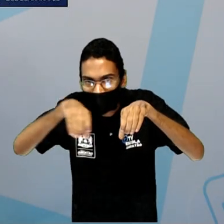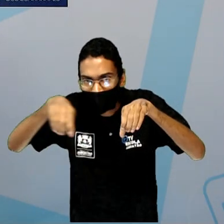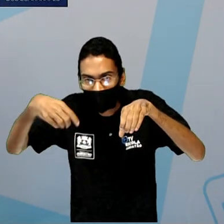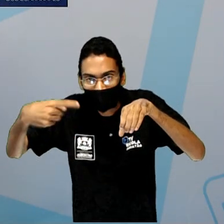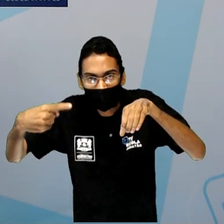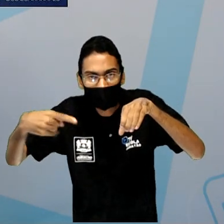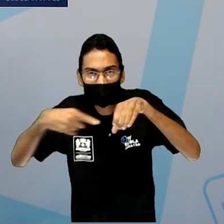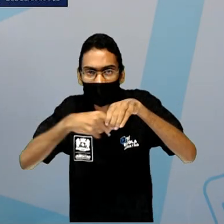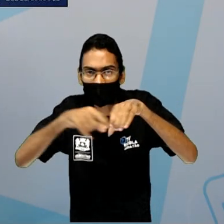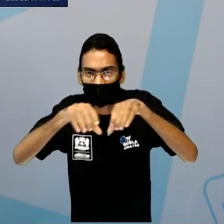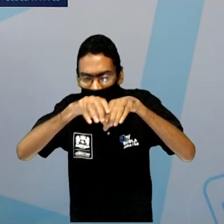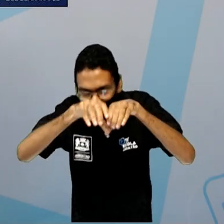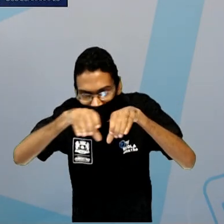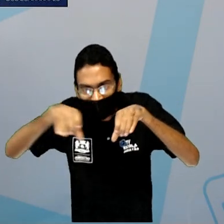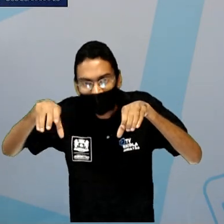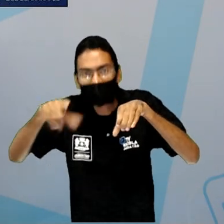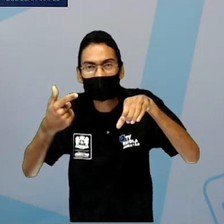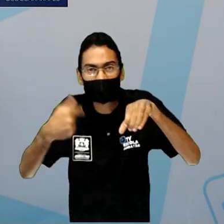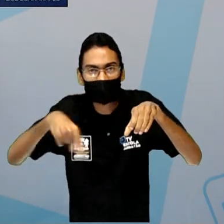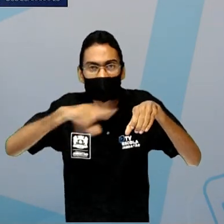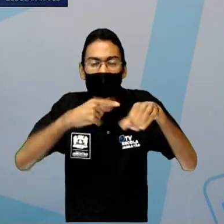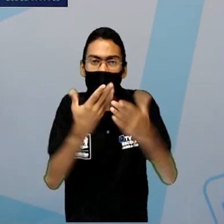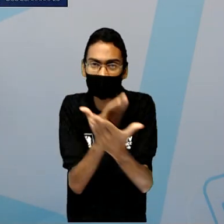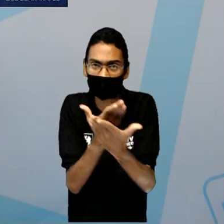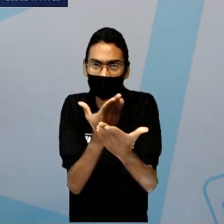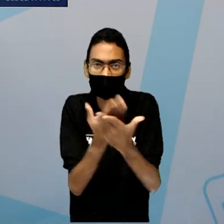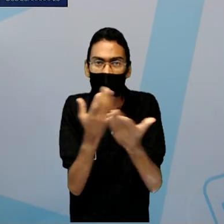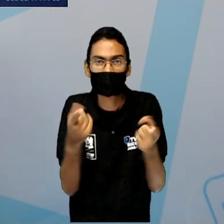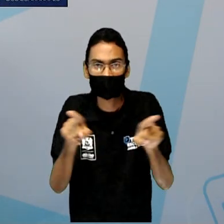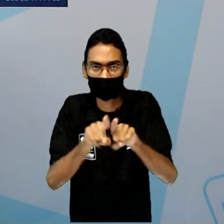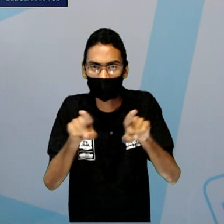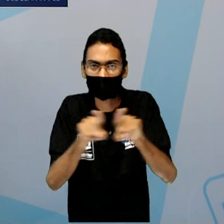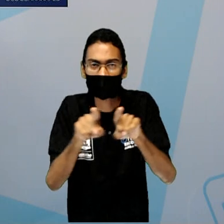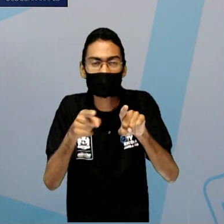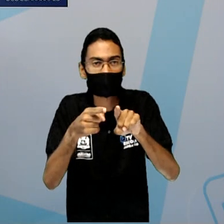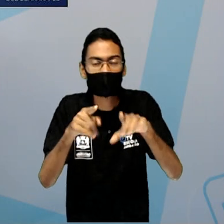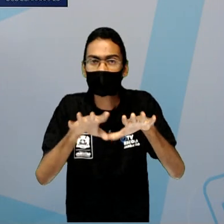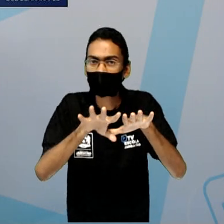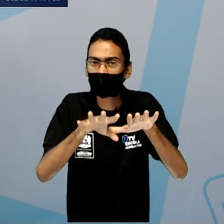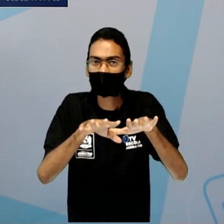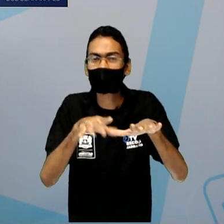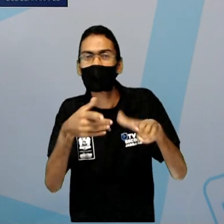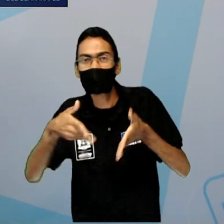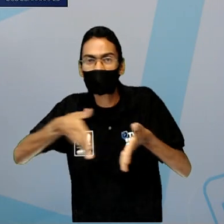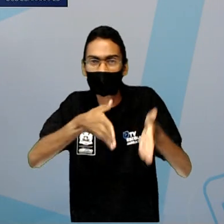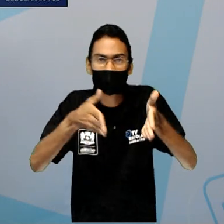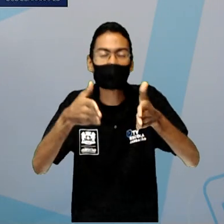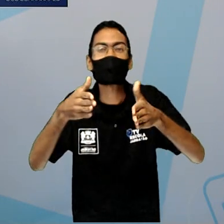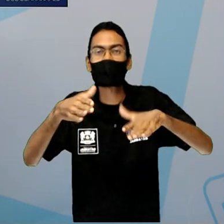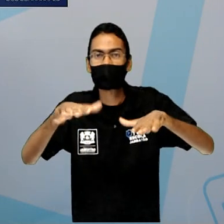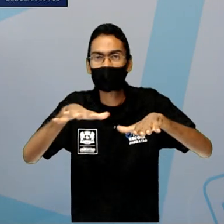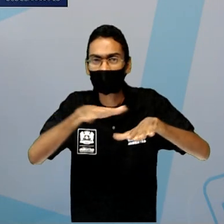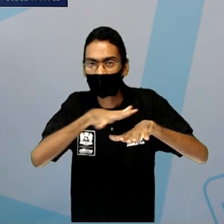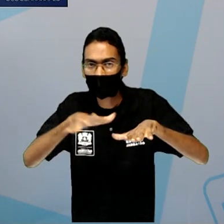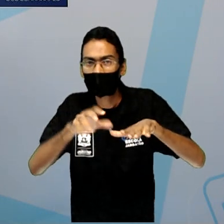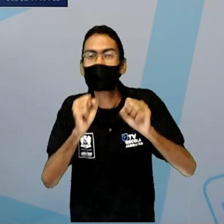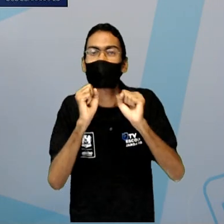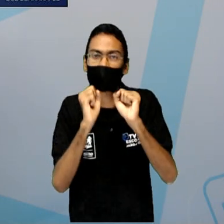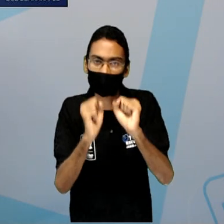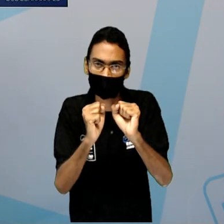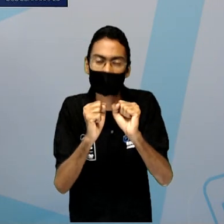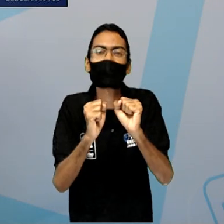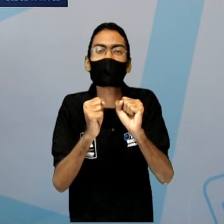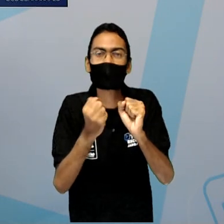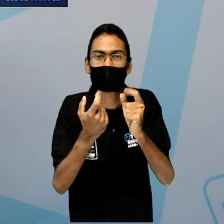na nossa aula que também tem o seguinte, olha. Os rios de planaltos, eles também podem ser utilizados para